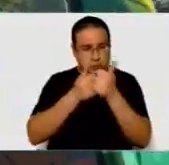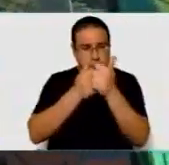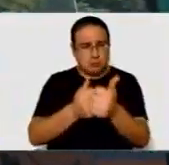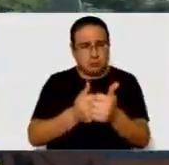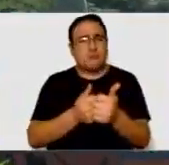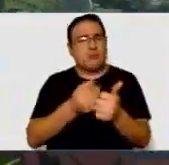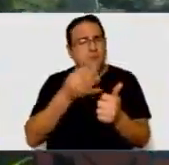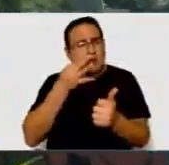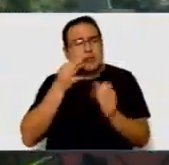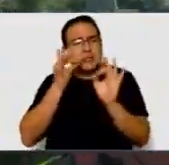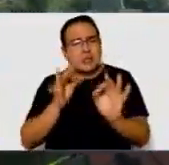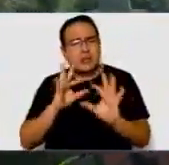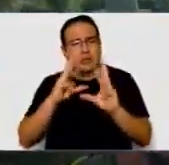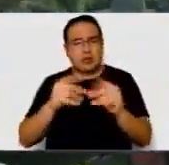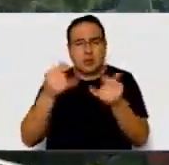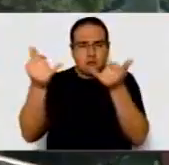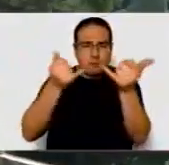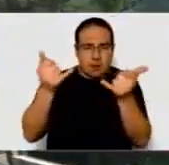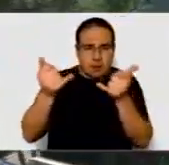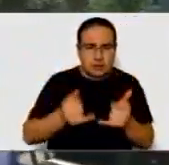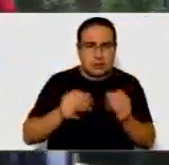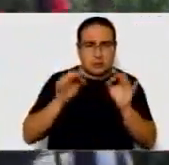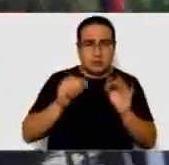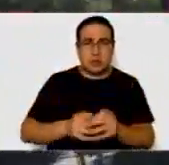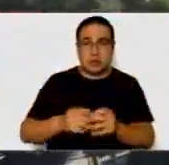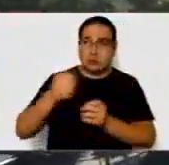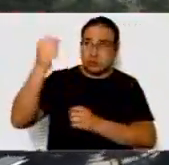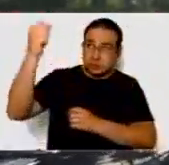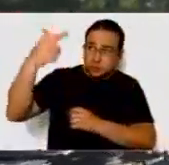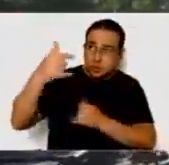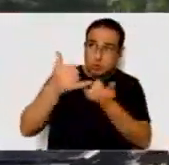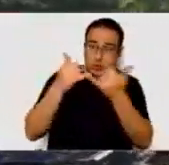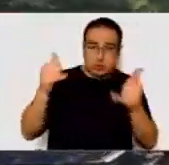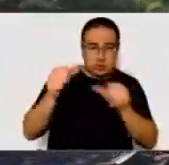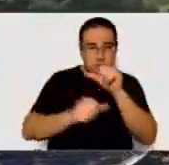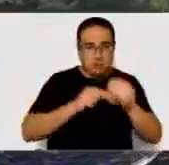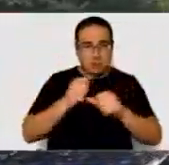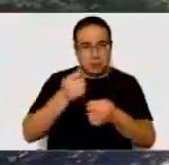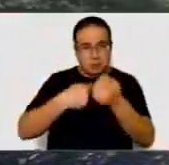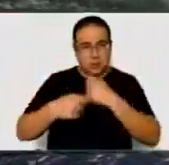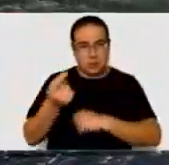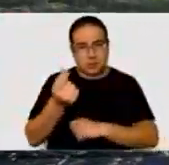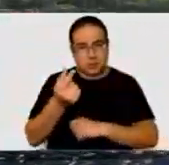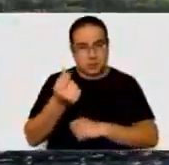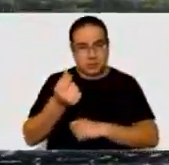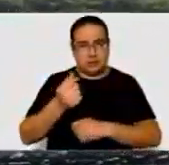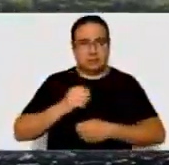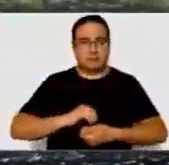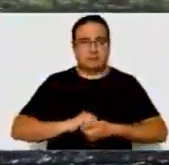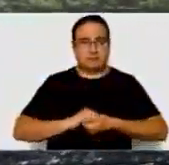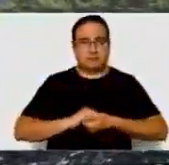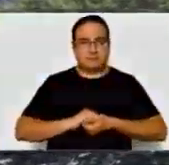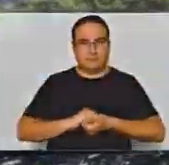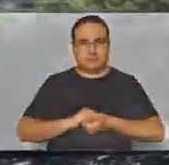poderá acompanhar em tempo real as informações sobre geração de energia e economia de dinheiro.